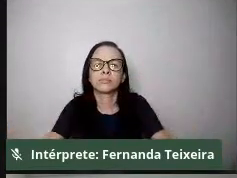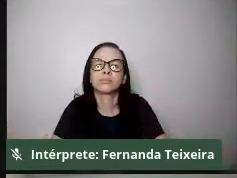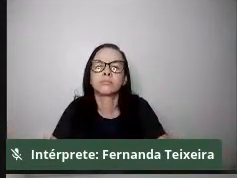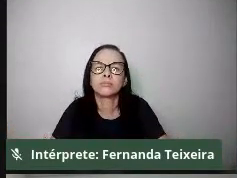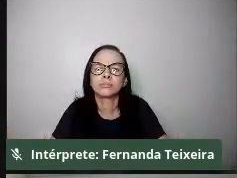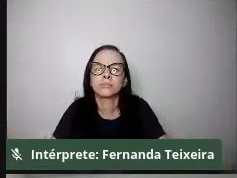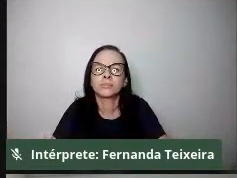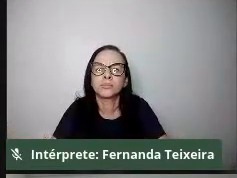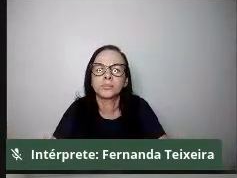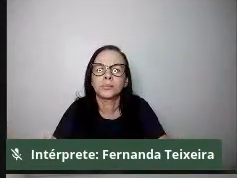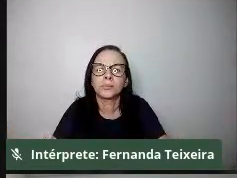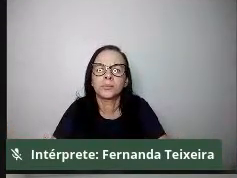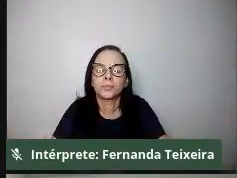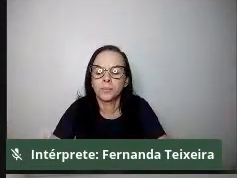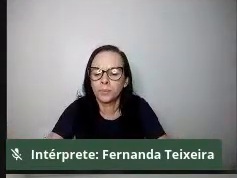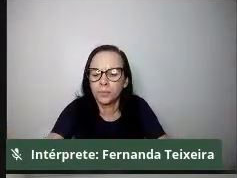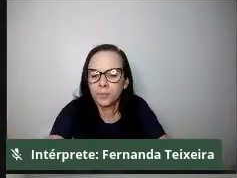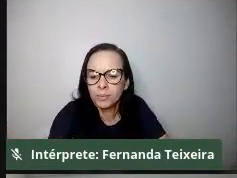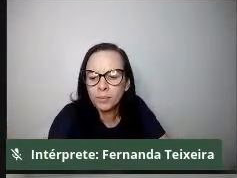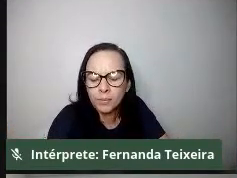Não pode passar, por favor, Normando.